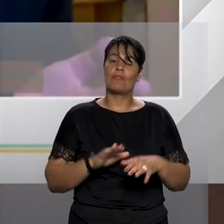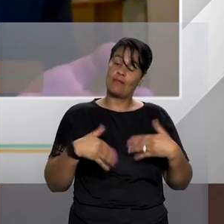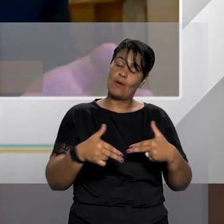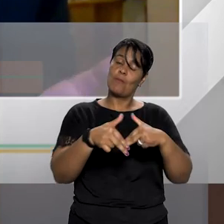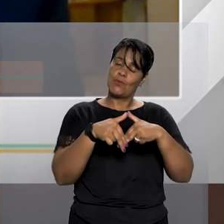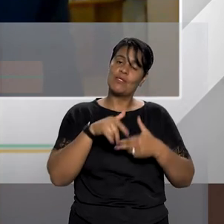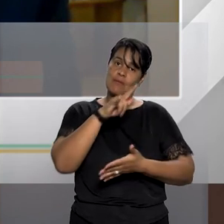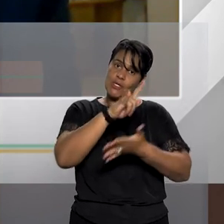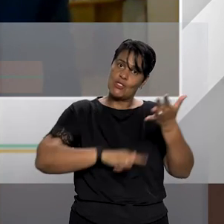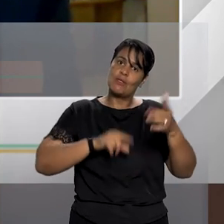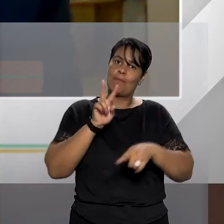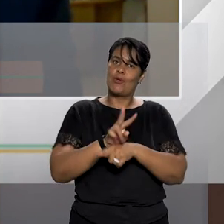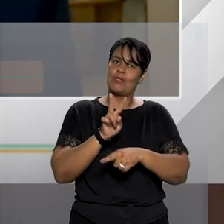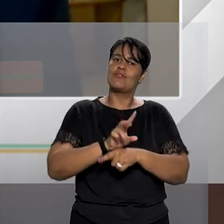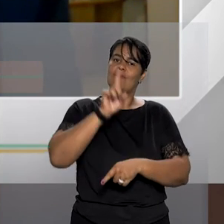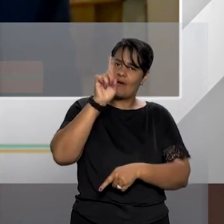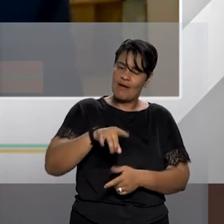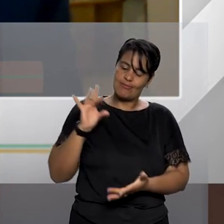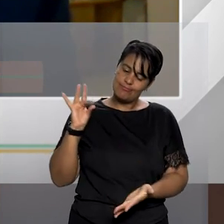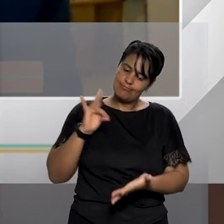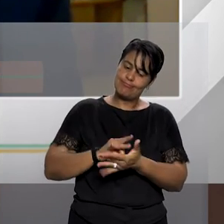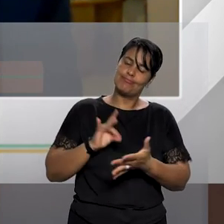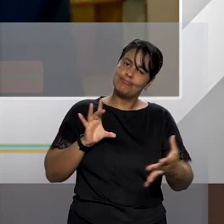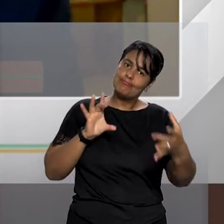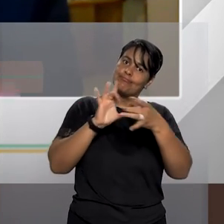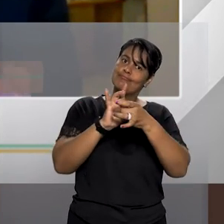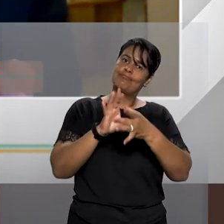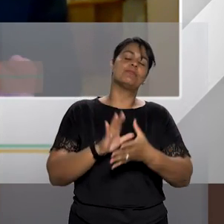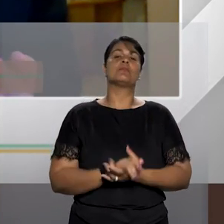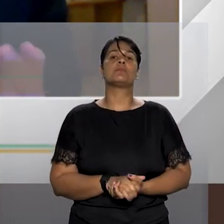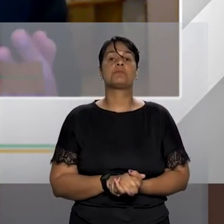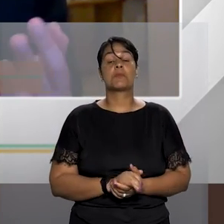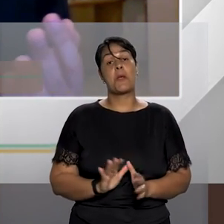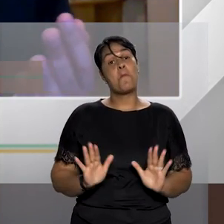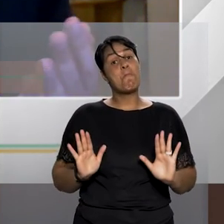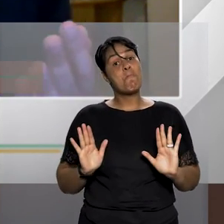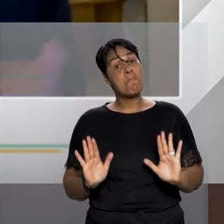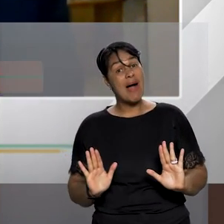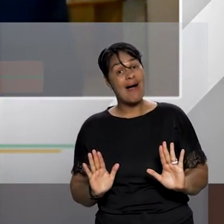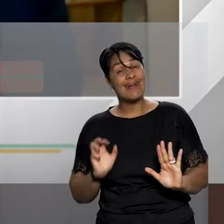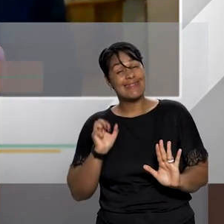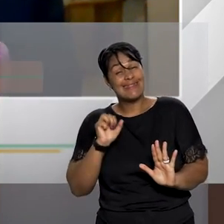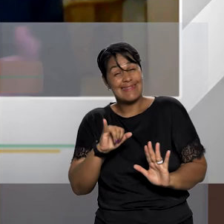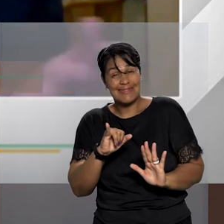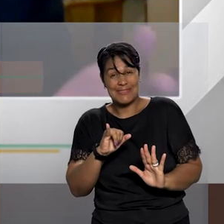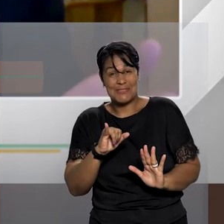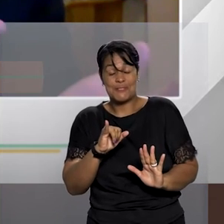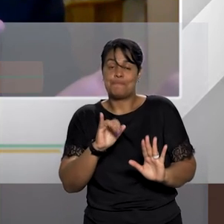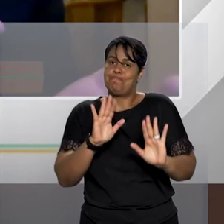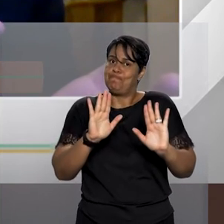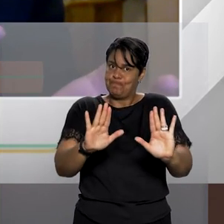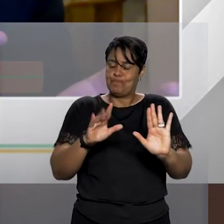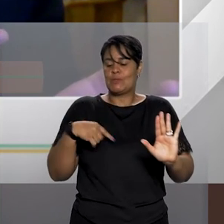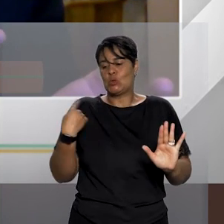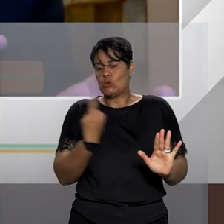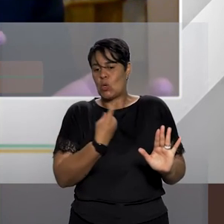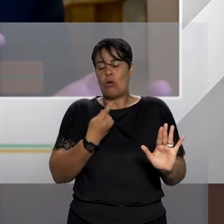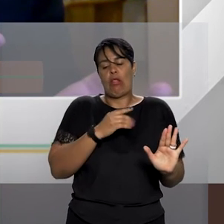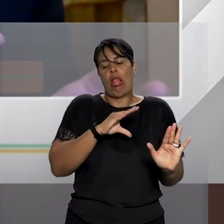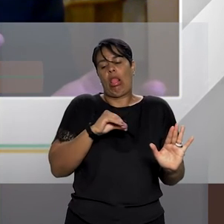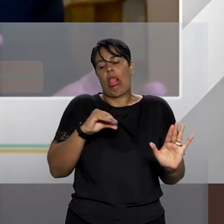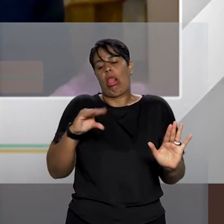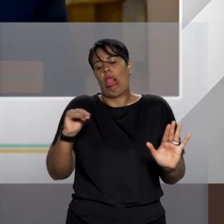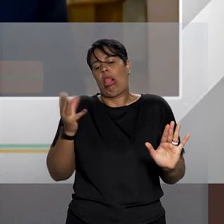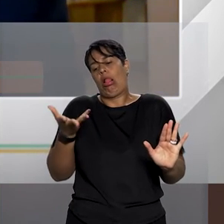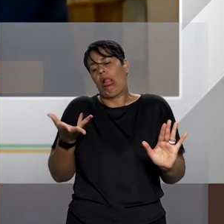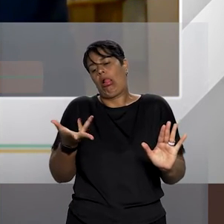protetivas tem efetivamente essa conexão agora claro se infelizmente não fomos eficientes em evitar a morte